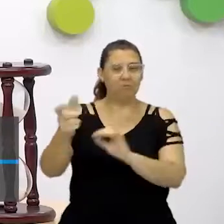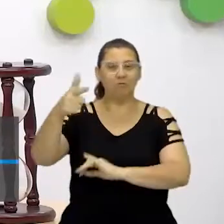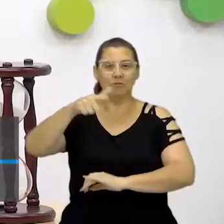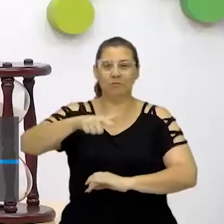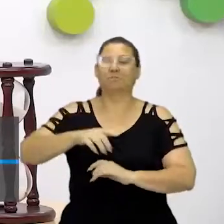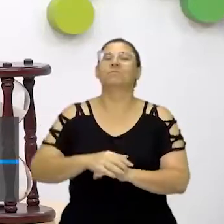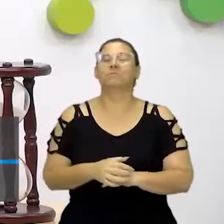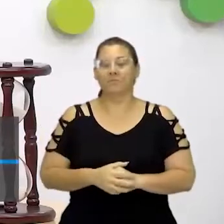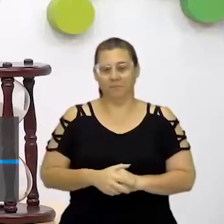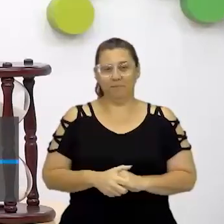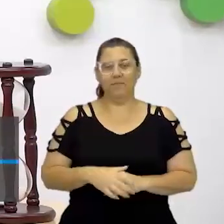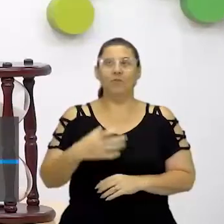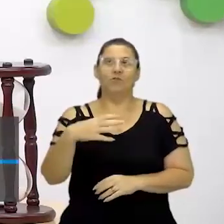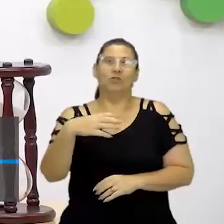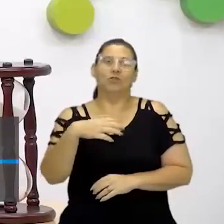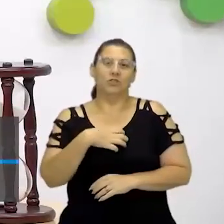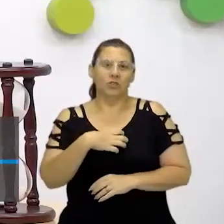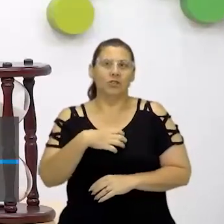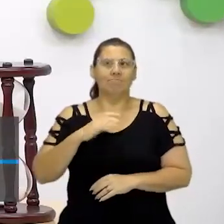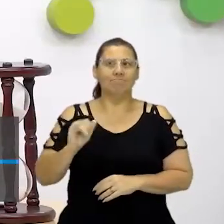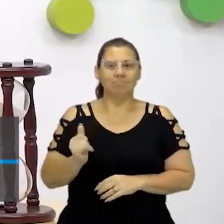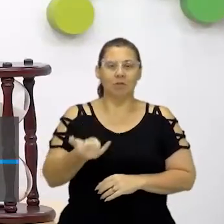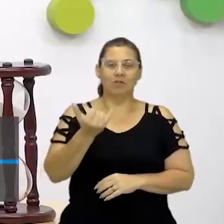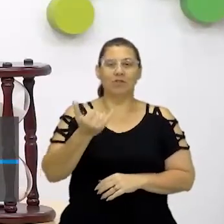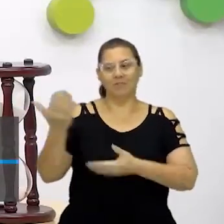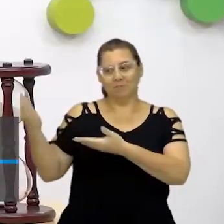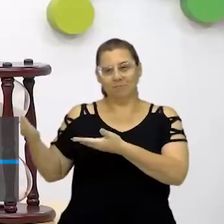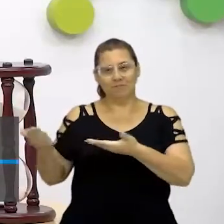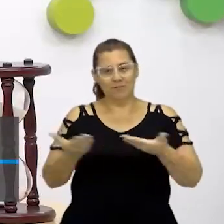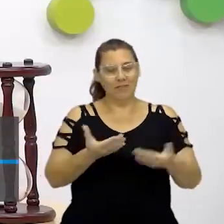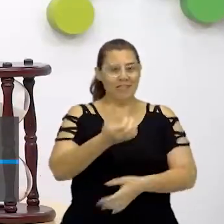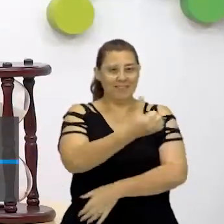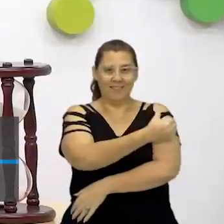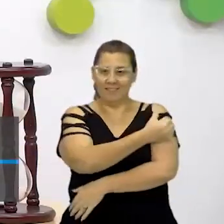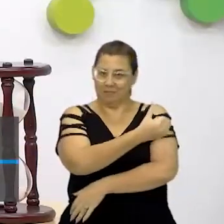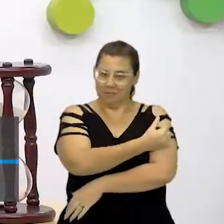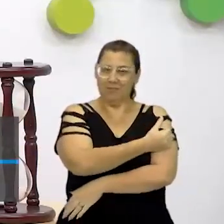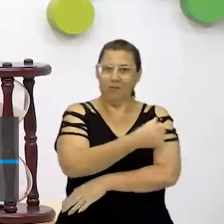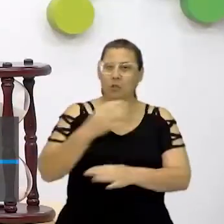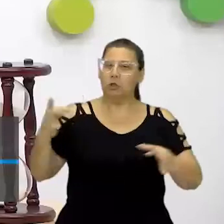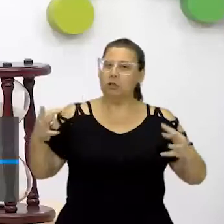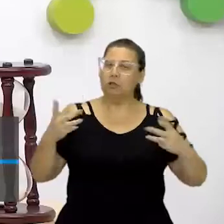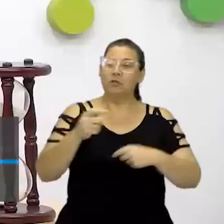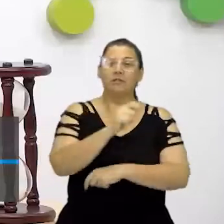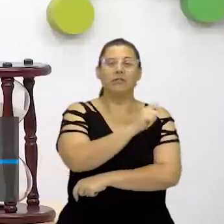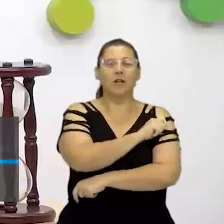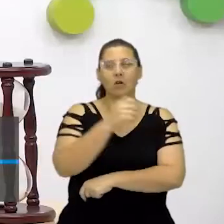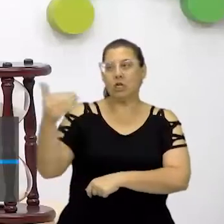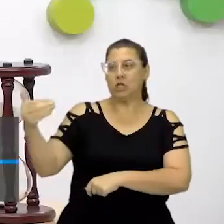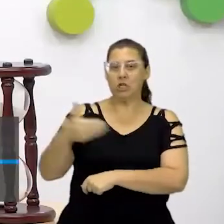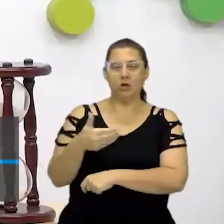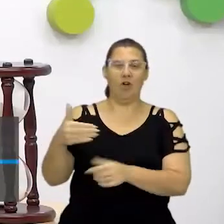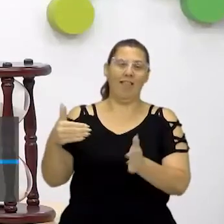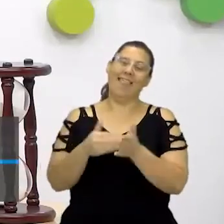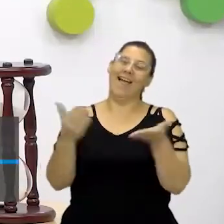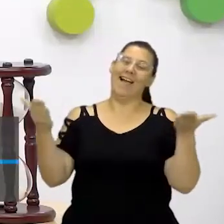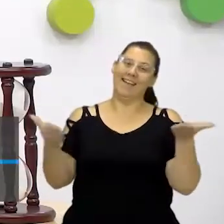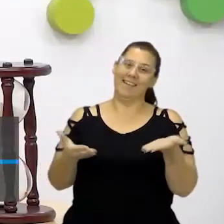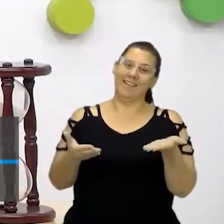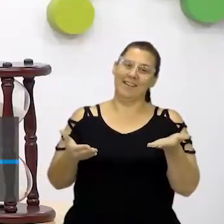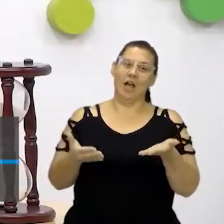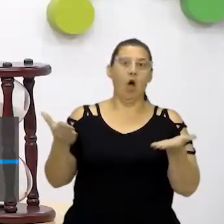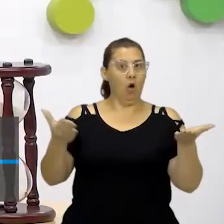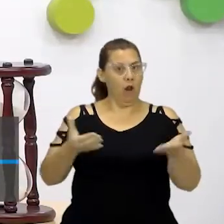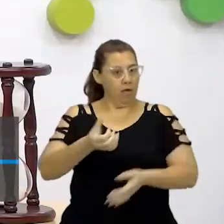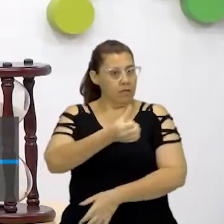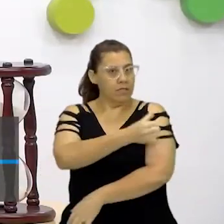é uma nova forma aqui, é uma nova chance de dar boas-vindas ao sexto ano a todos os estudantes que chegaram até aqui. Agora é sexto